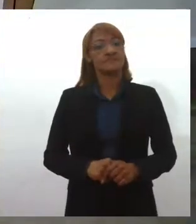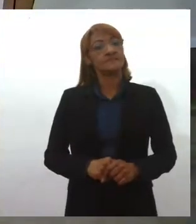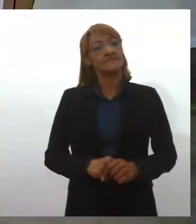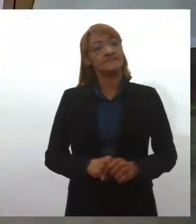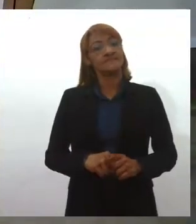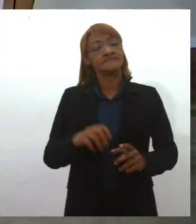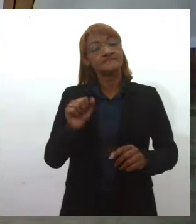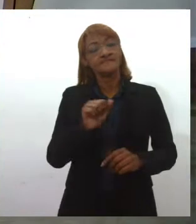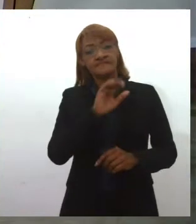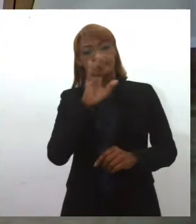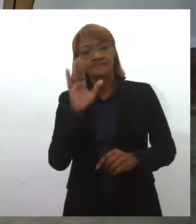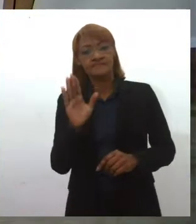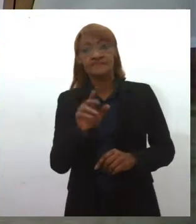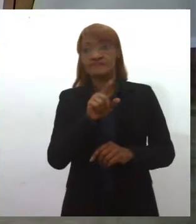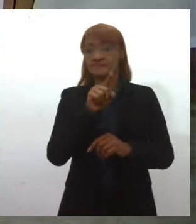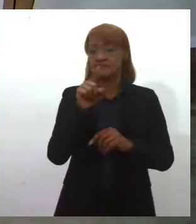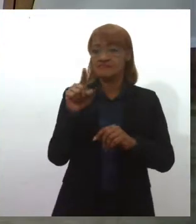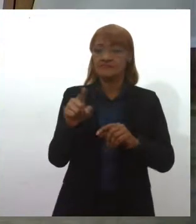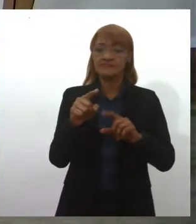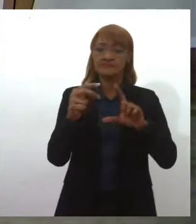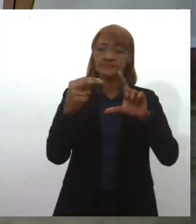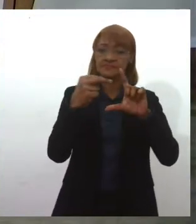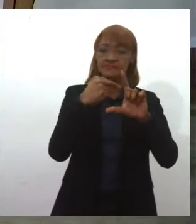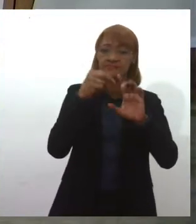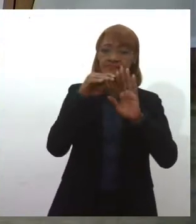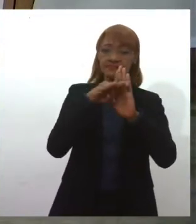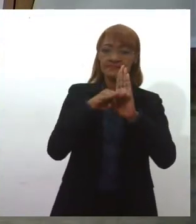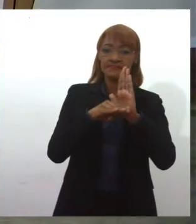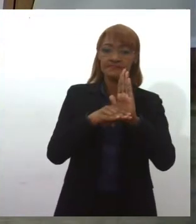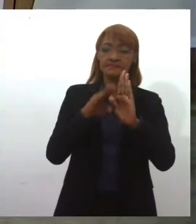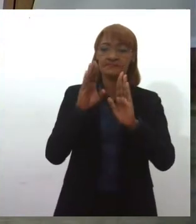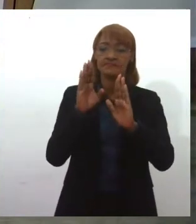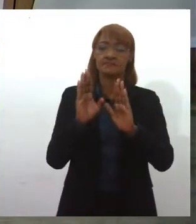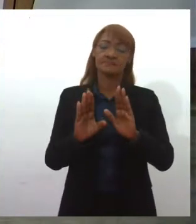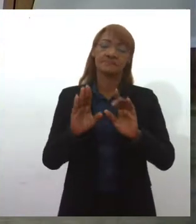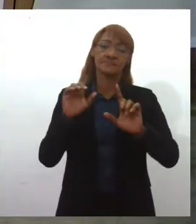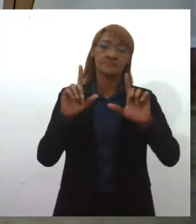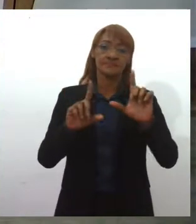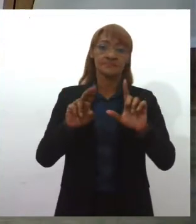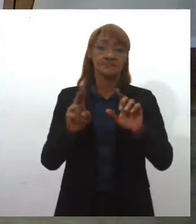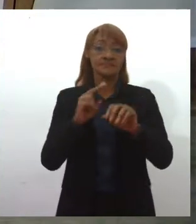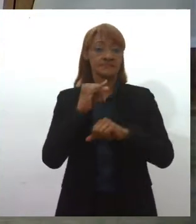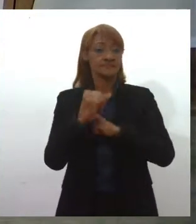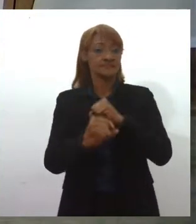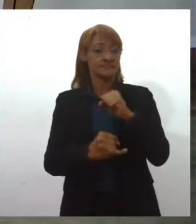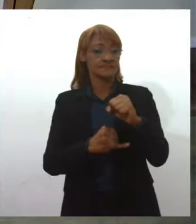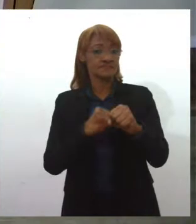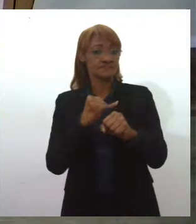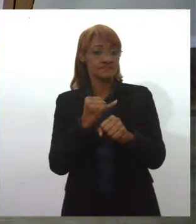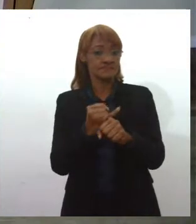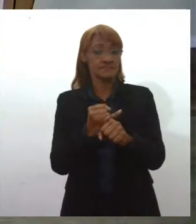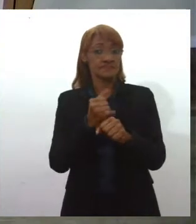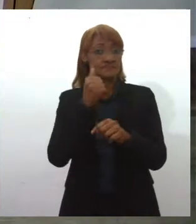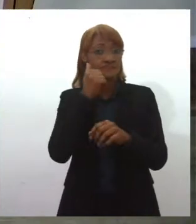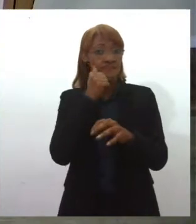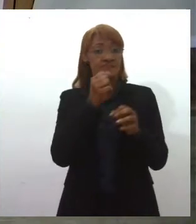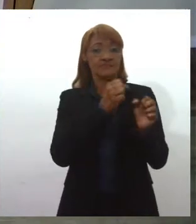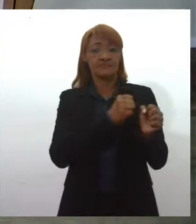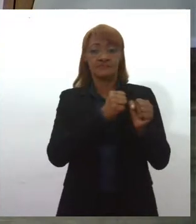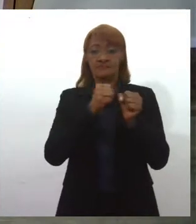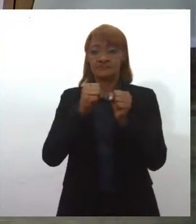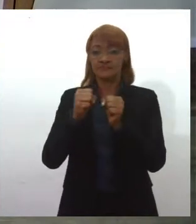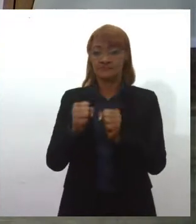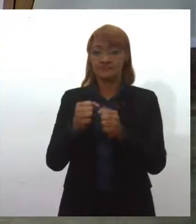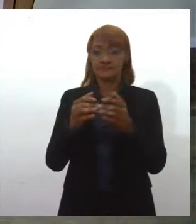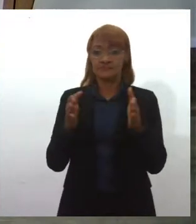Olá, olá! Olá, você que está acompanhando a programação da TV Alese pela TV ou pela internet. O programa Elas no Comando está